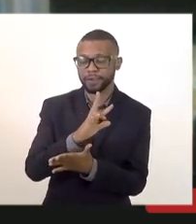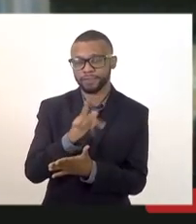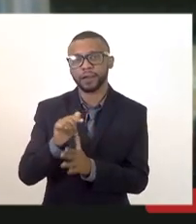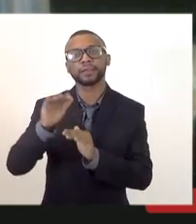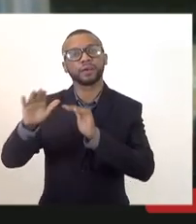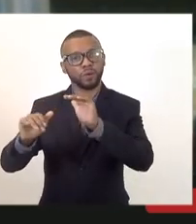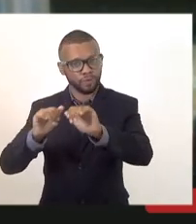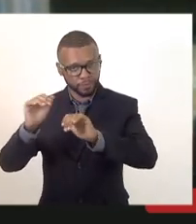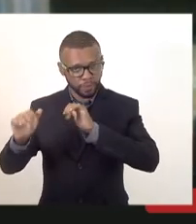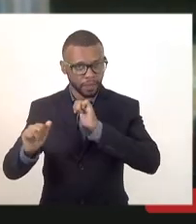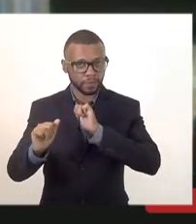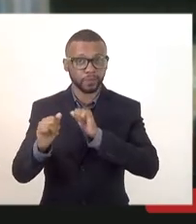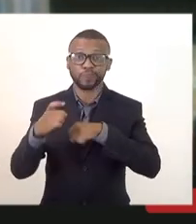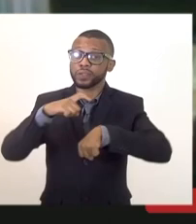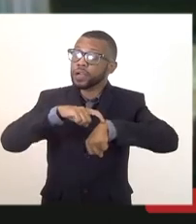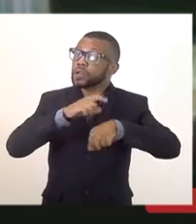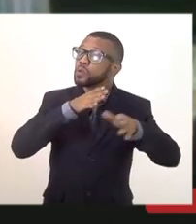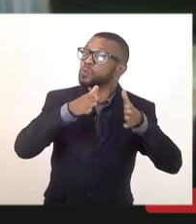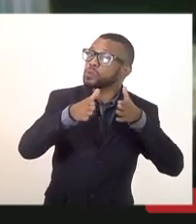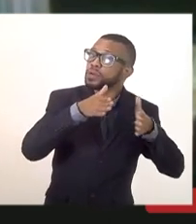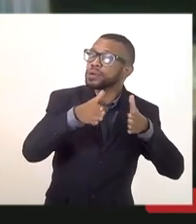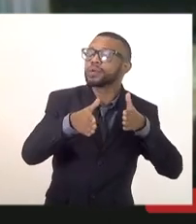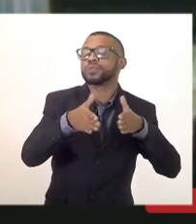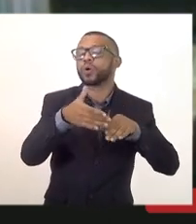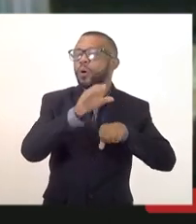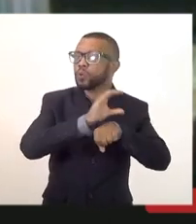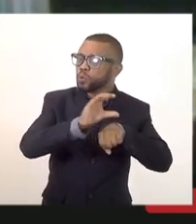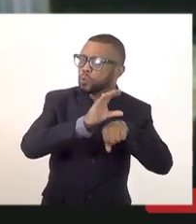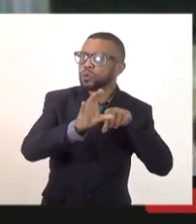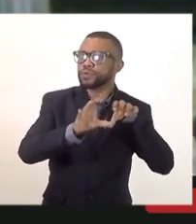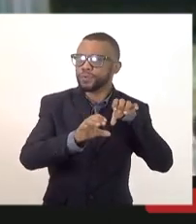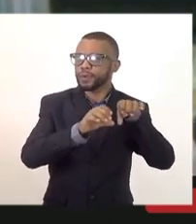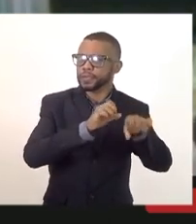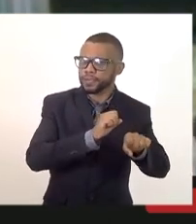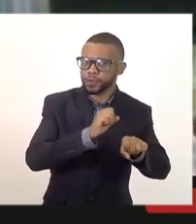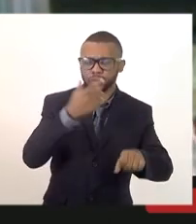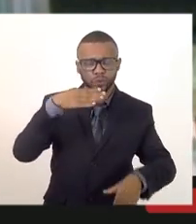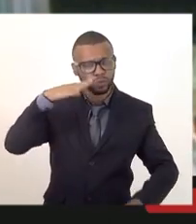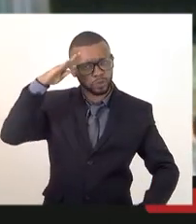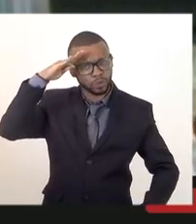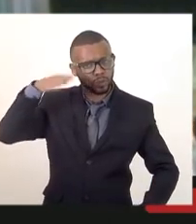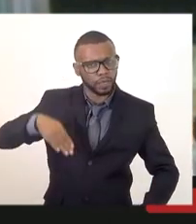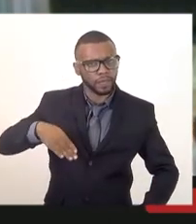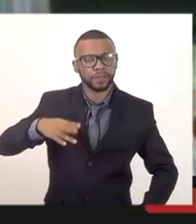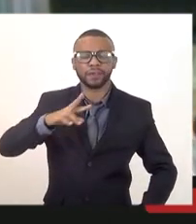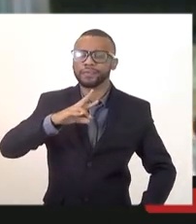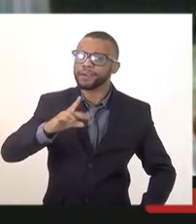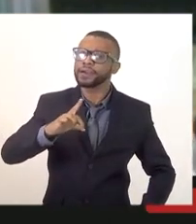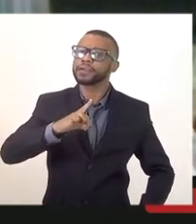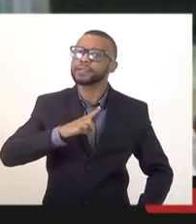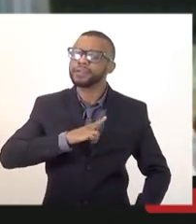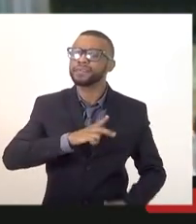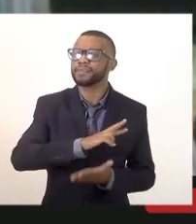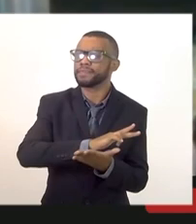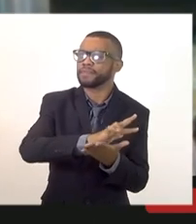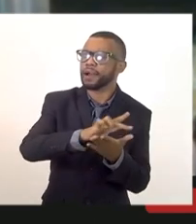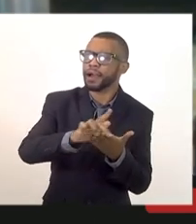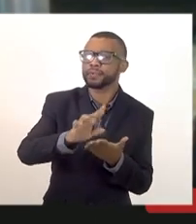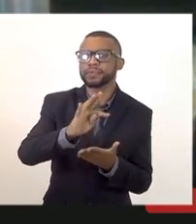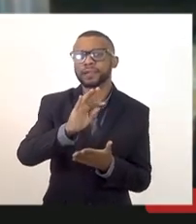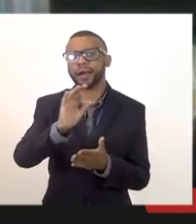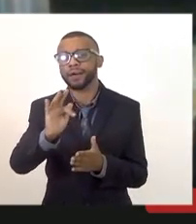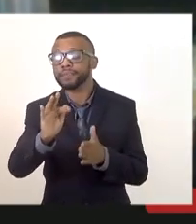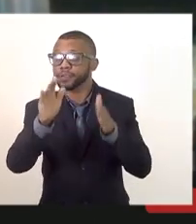período do curso de formação de praças serão ministrados vários TAFs e aí já é um TAF